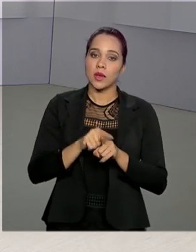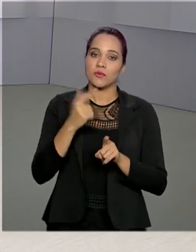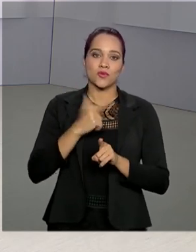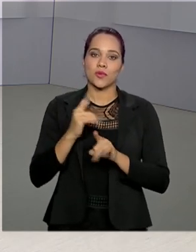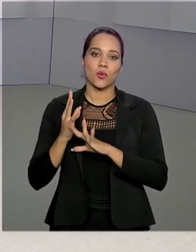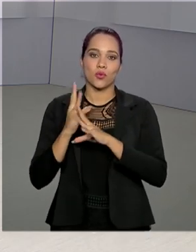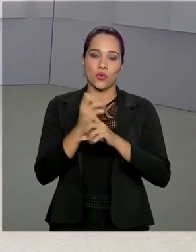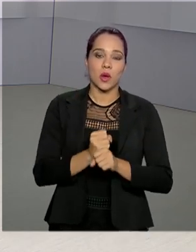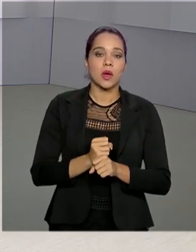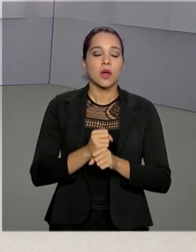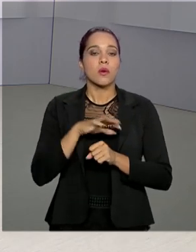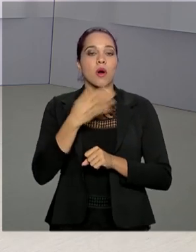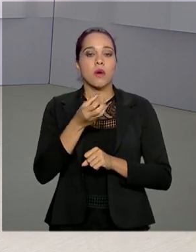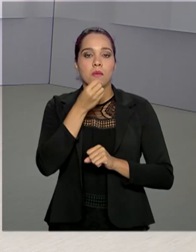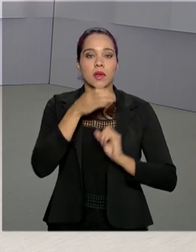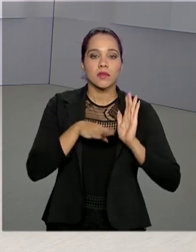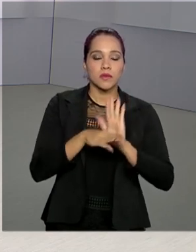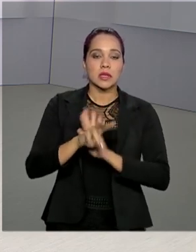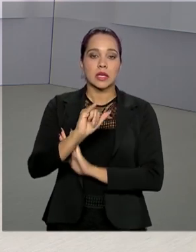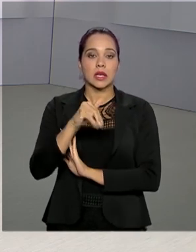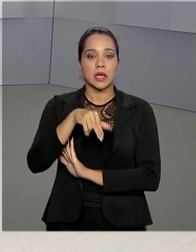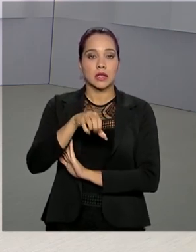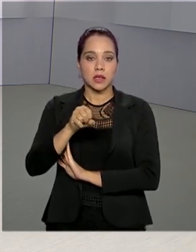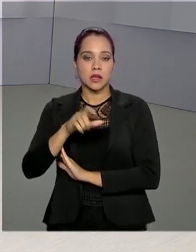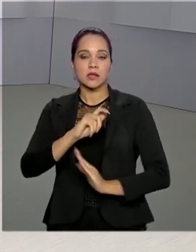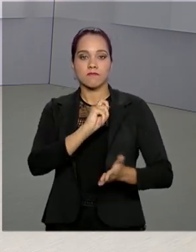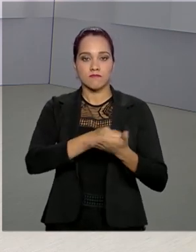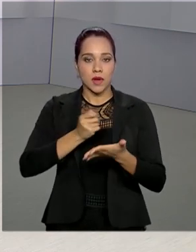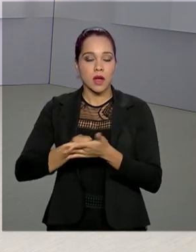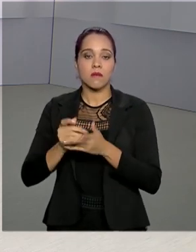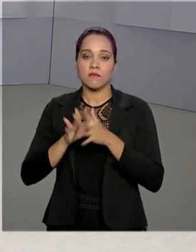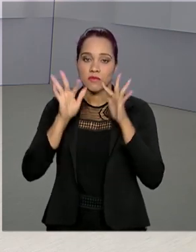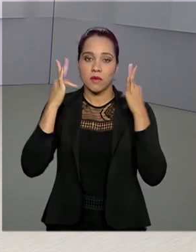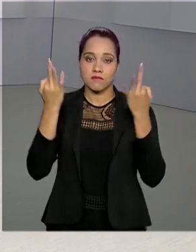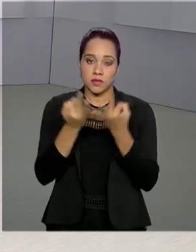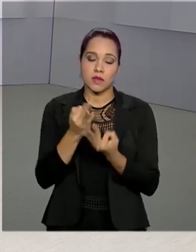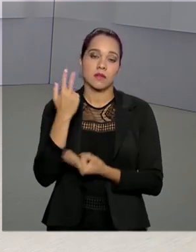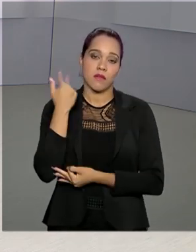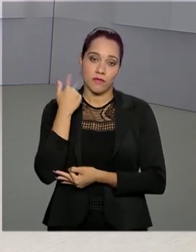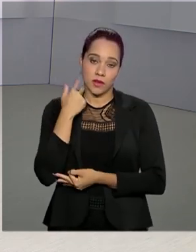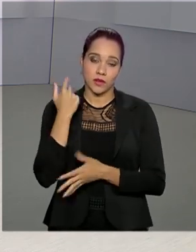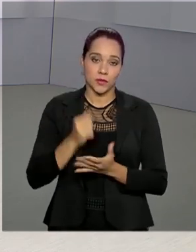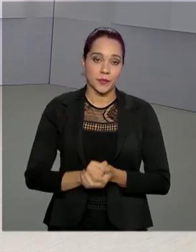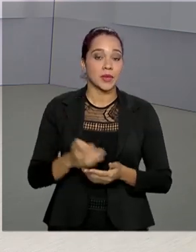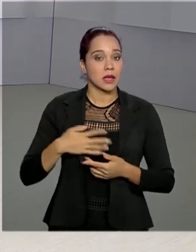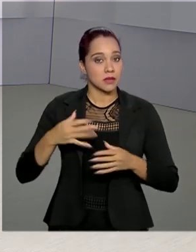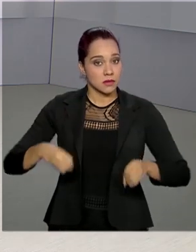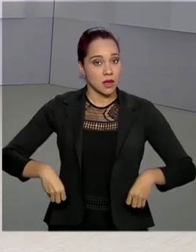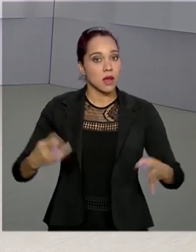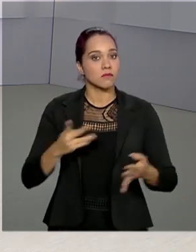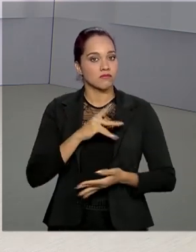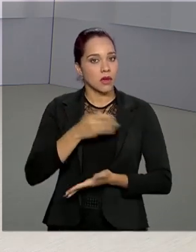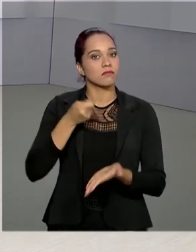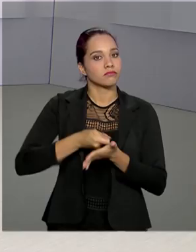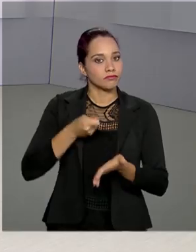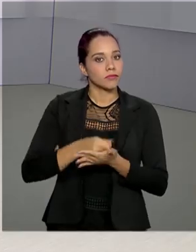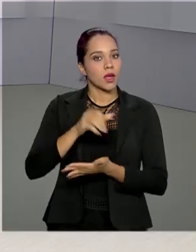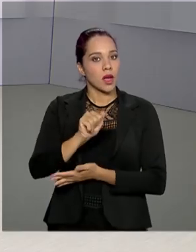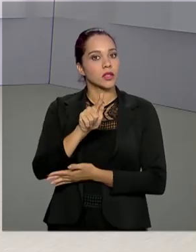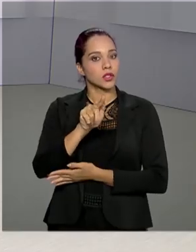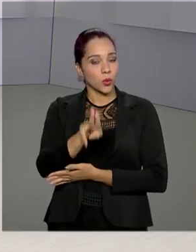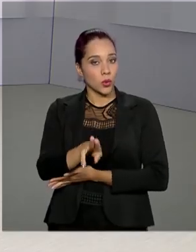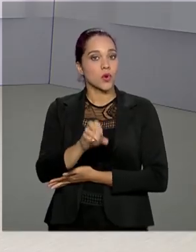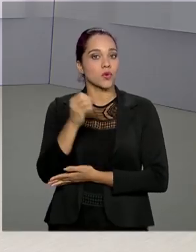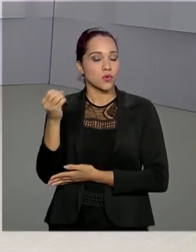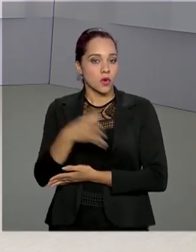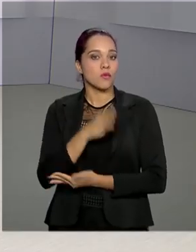na conta os benefícios que o NSS paga a familiares das vítimas. Esses gastos ainda serão cobrados pela AGU em